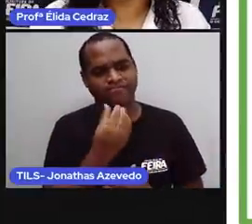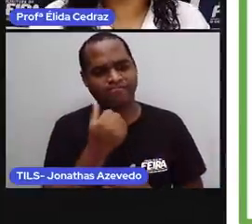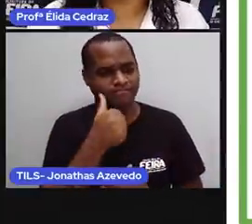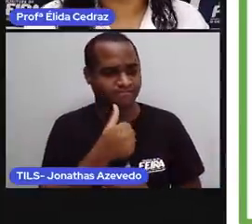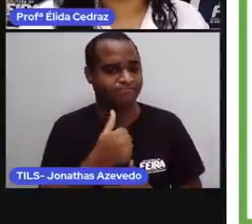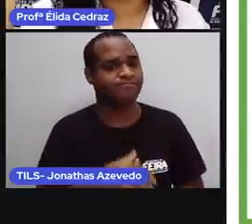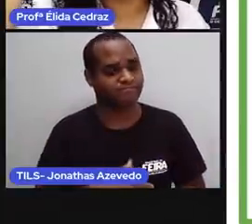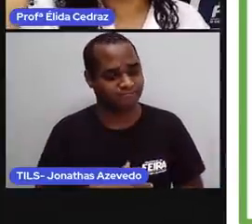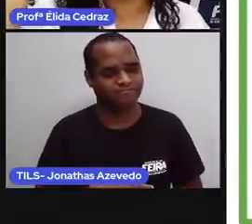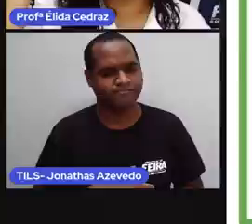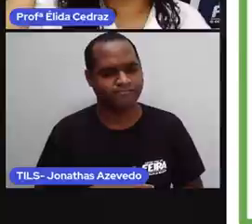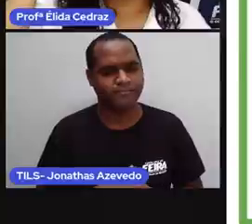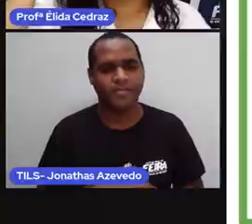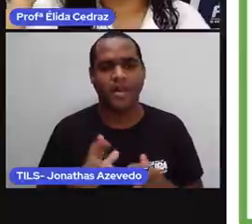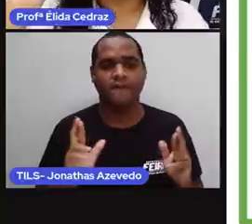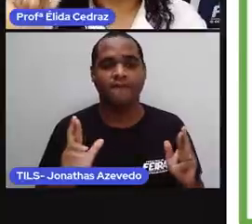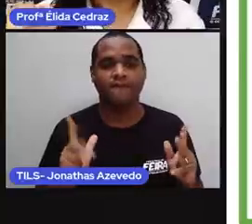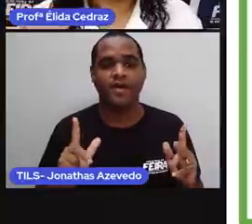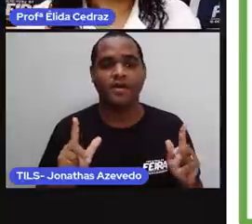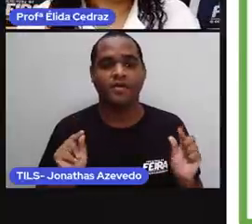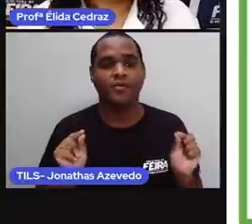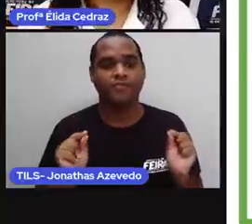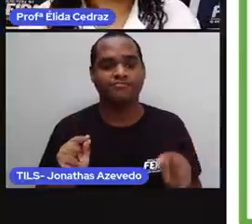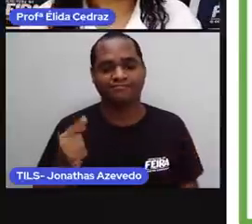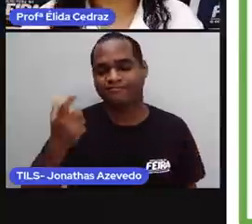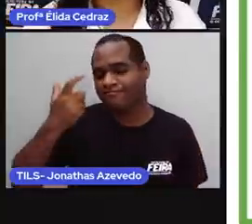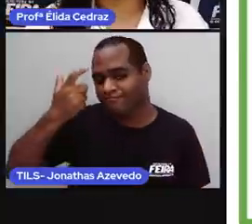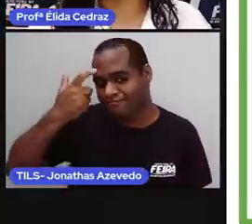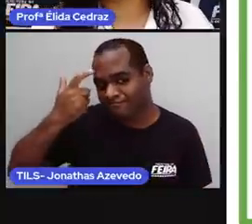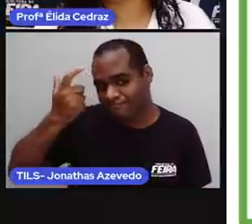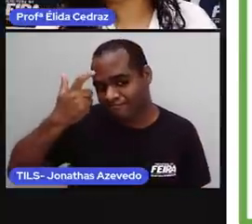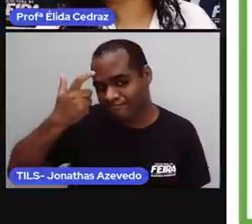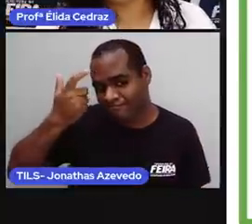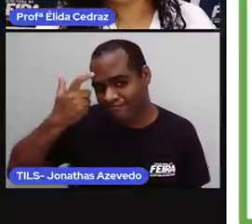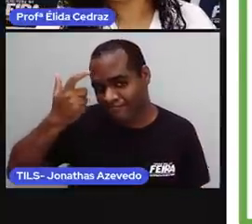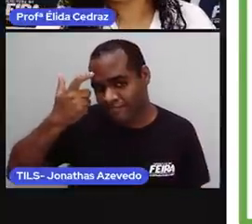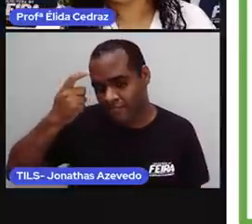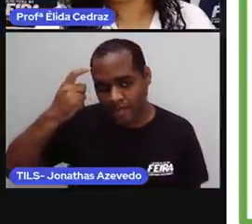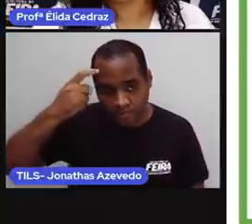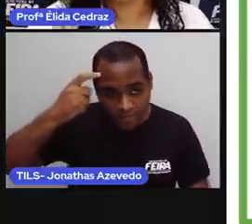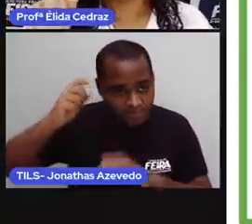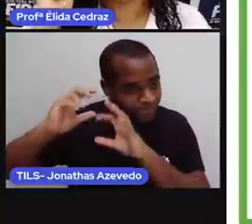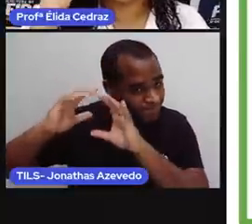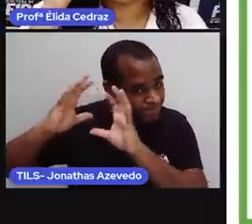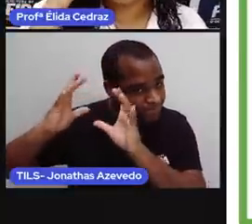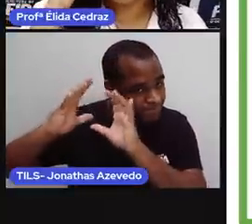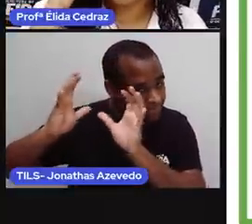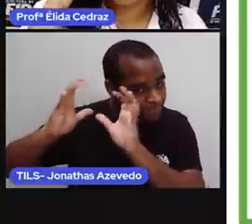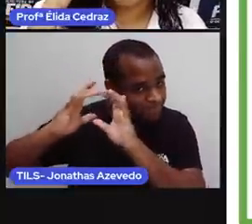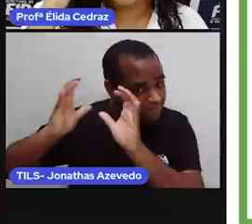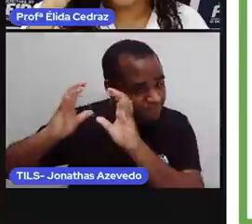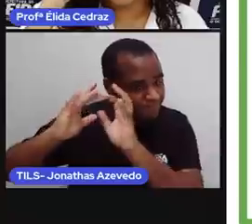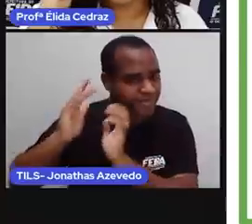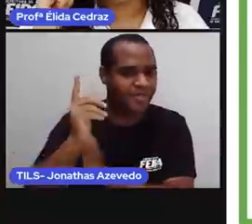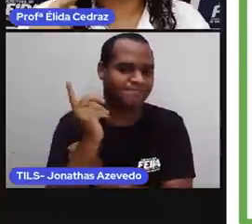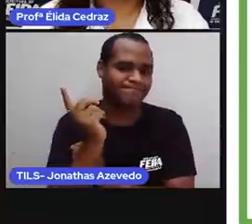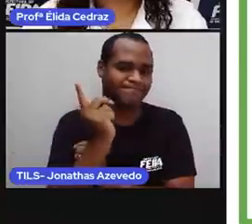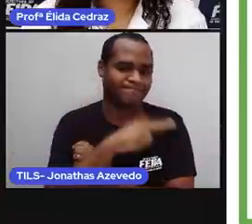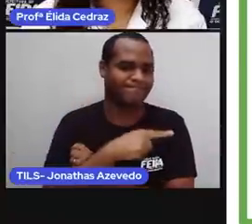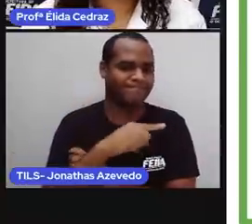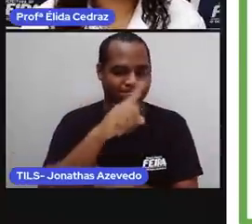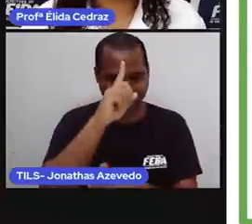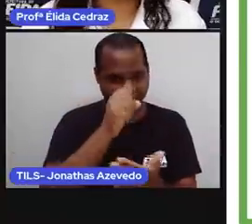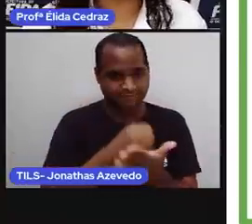diferença está aqui. Os seres humanos são seres racionais. A gente pensa para decidir.